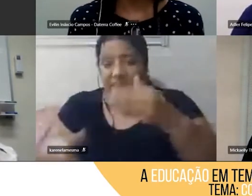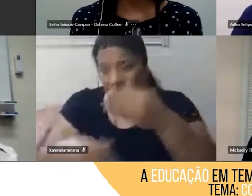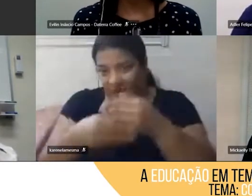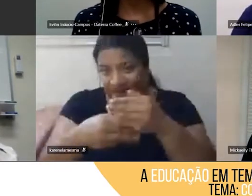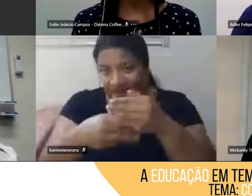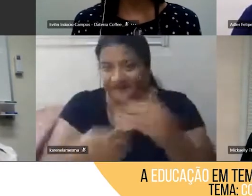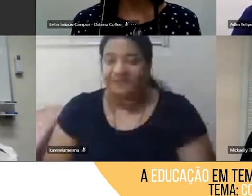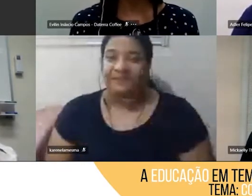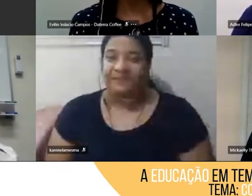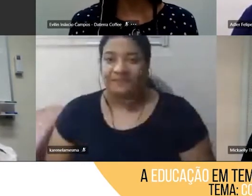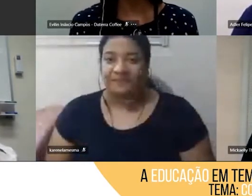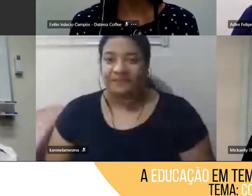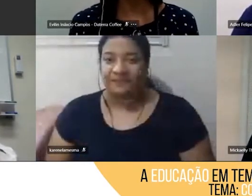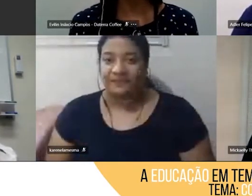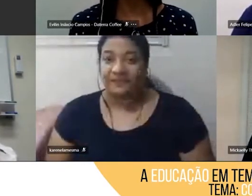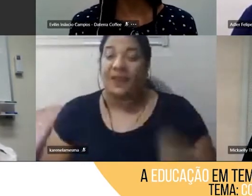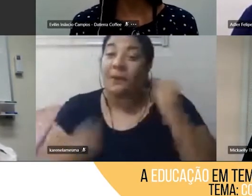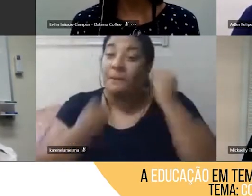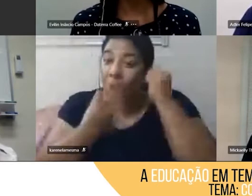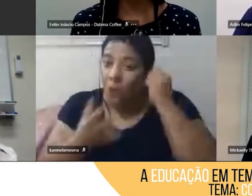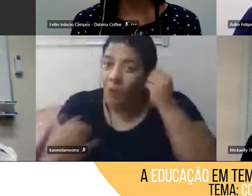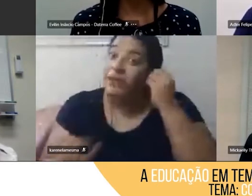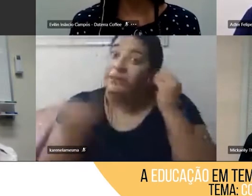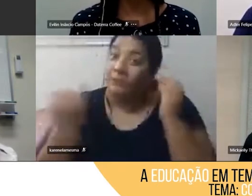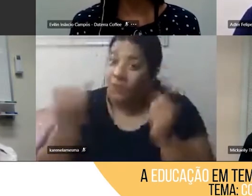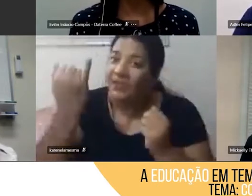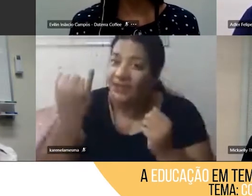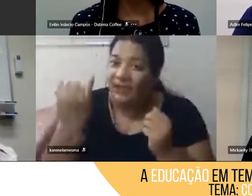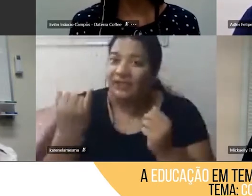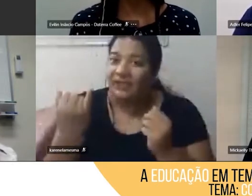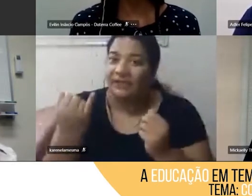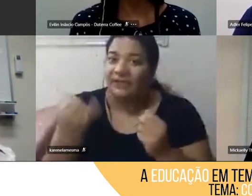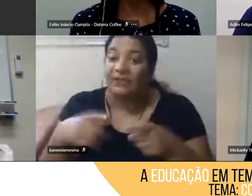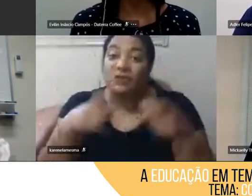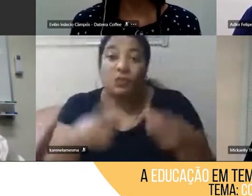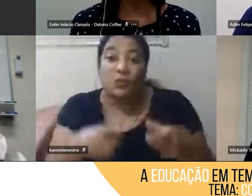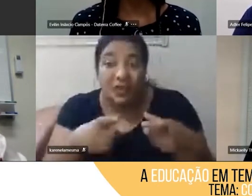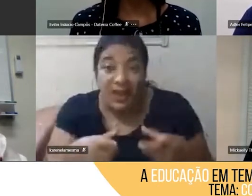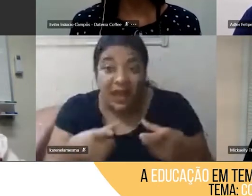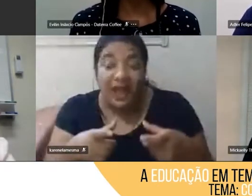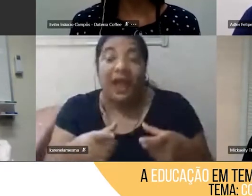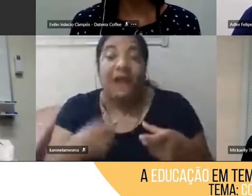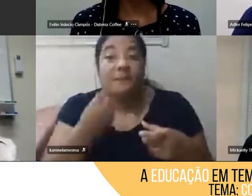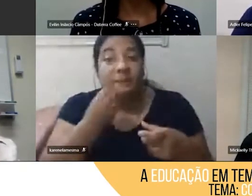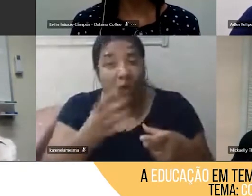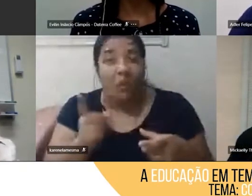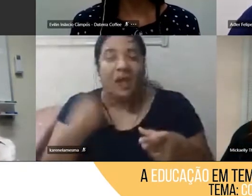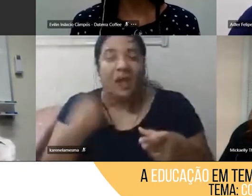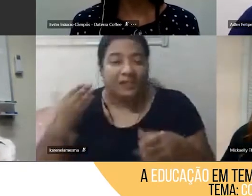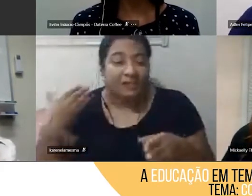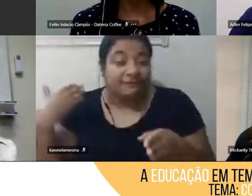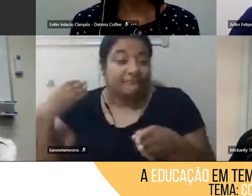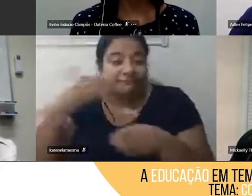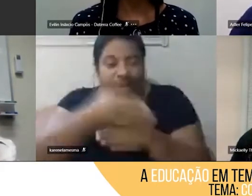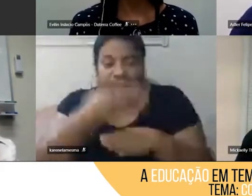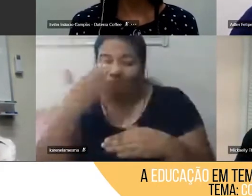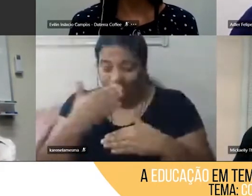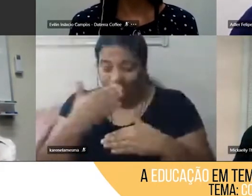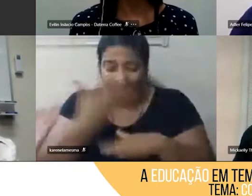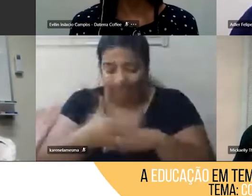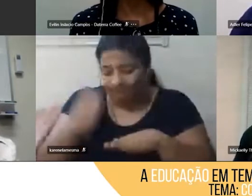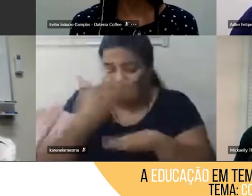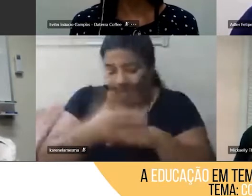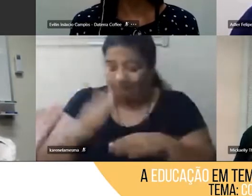Bom, eu acho super importante ter esses espaços para que a gente possa se desenvolver. Então, eu sempre falo que um